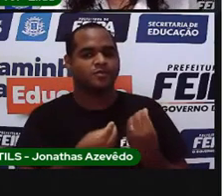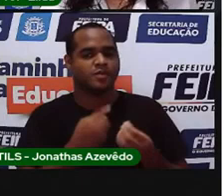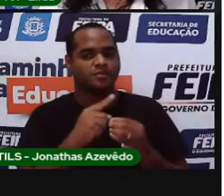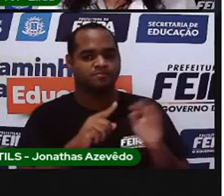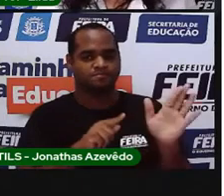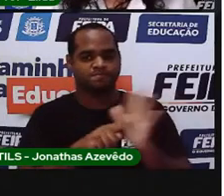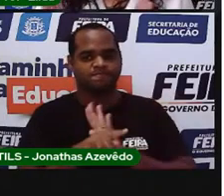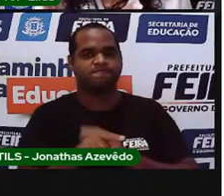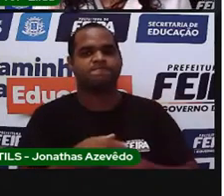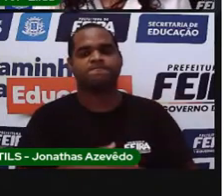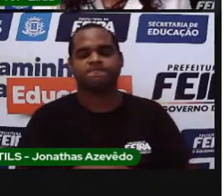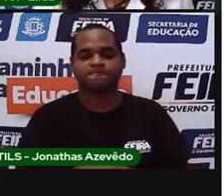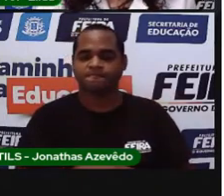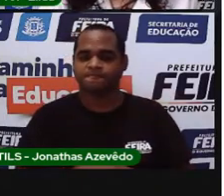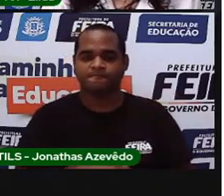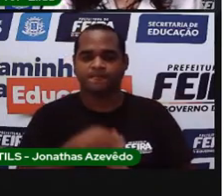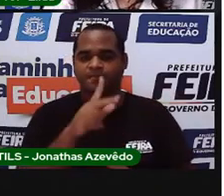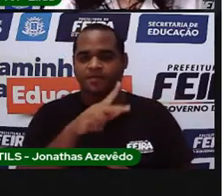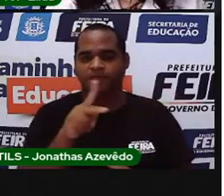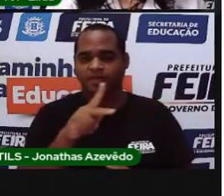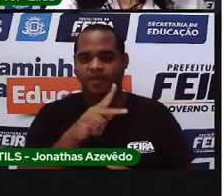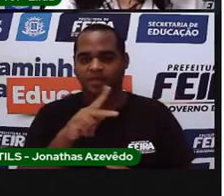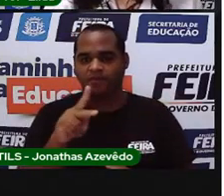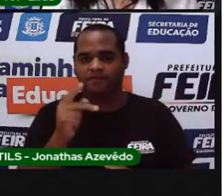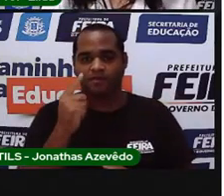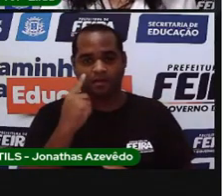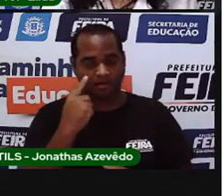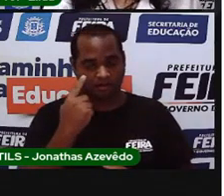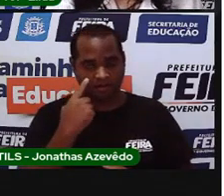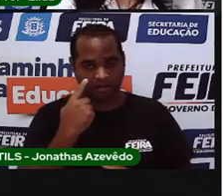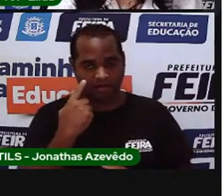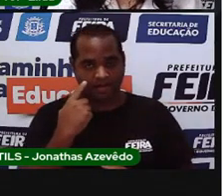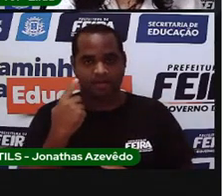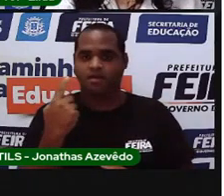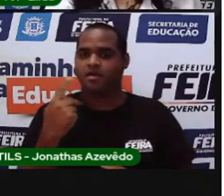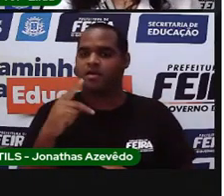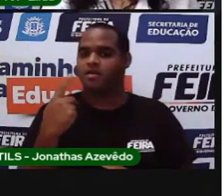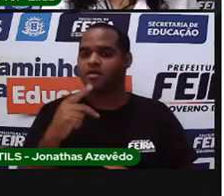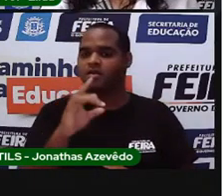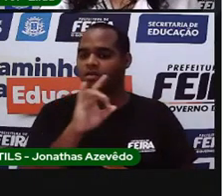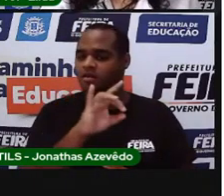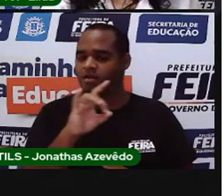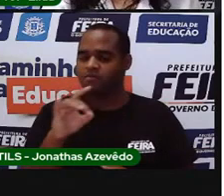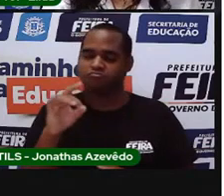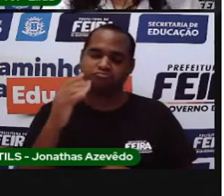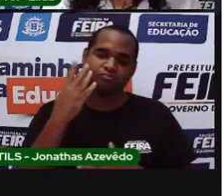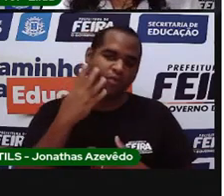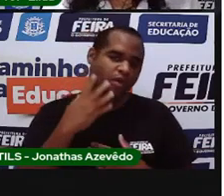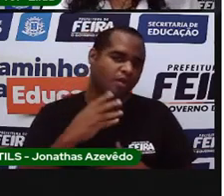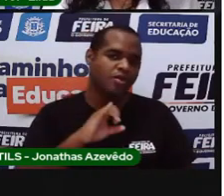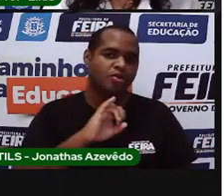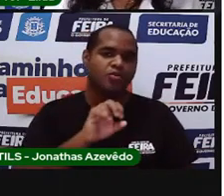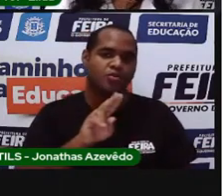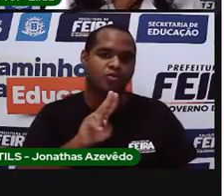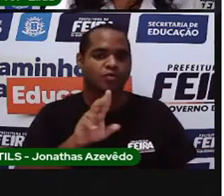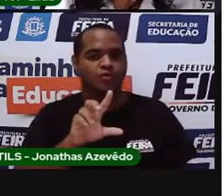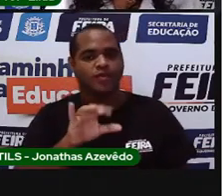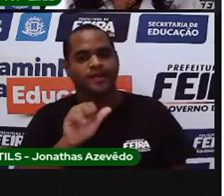A Proélida fez uma fila com algumas crianças. Júlia,